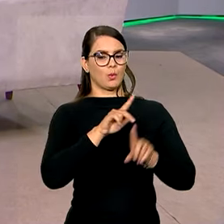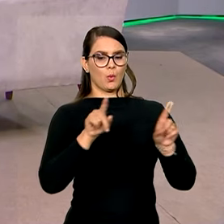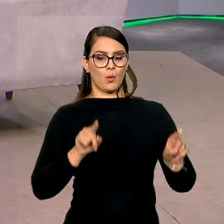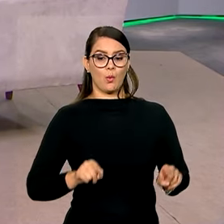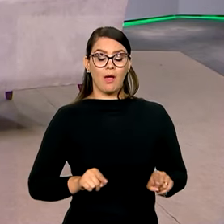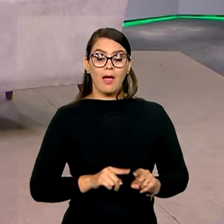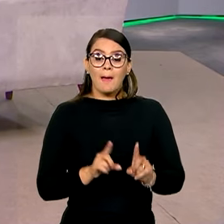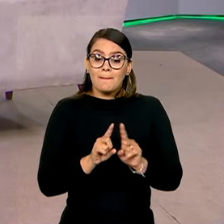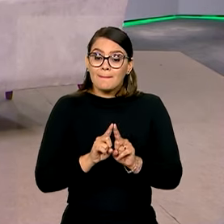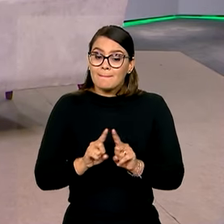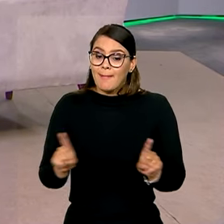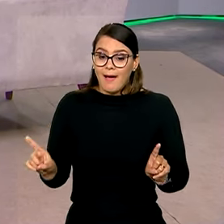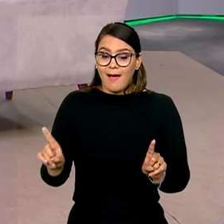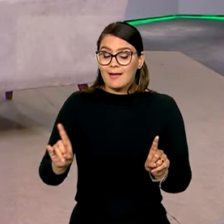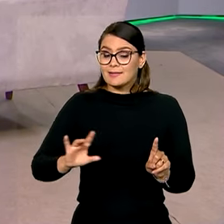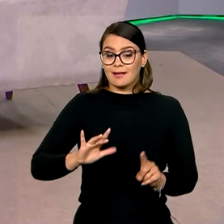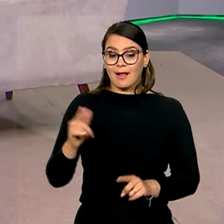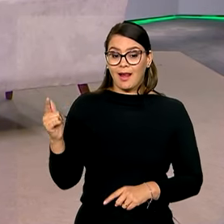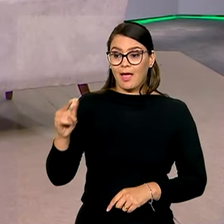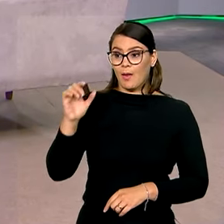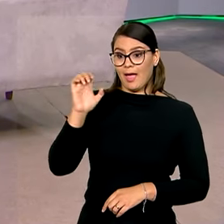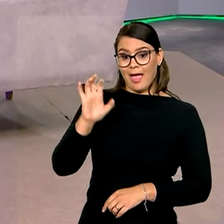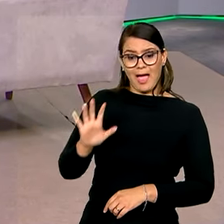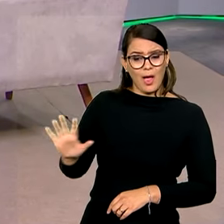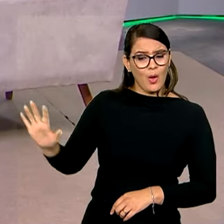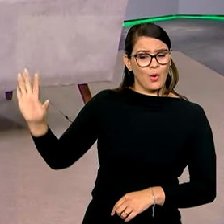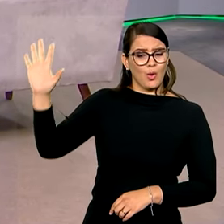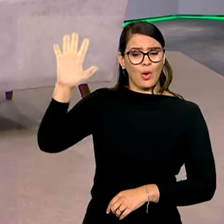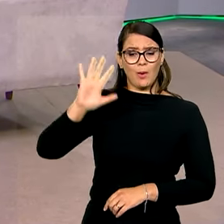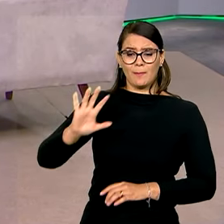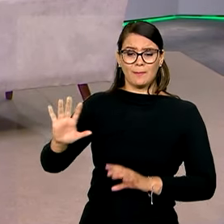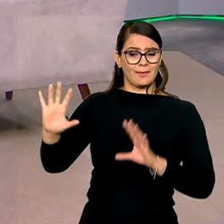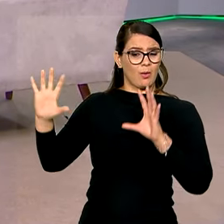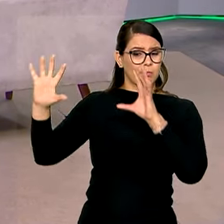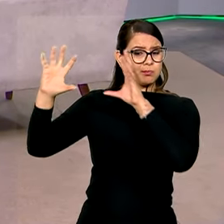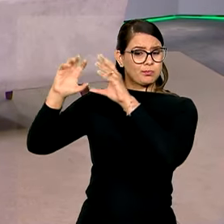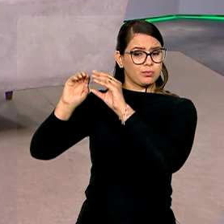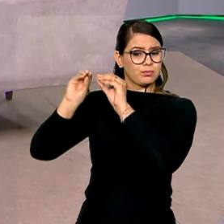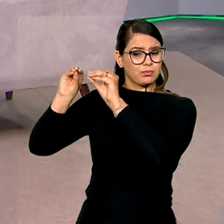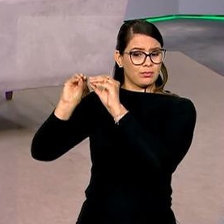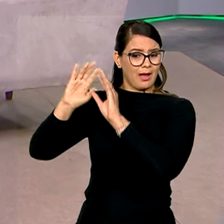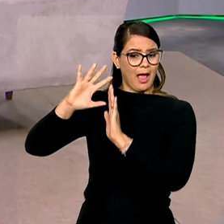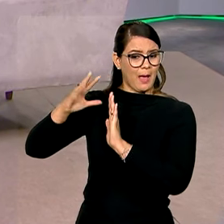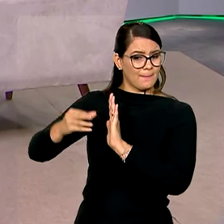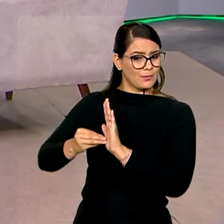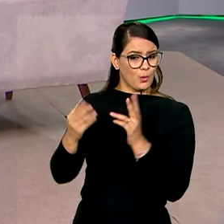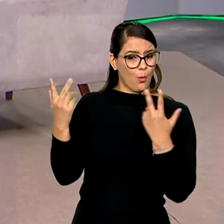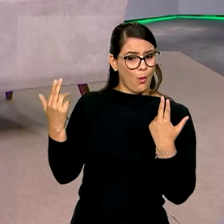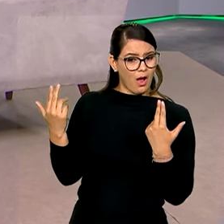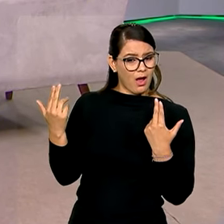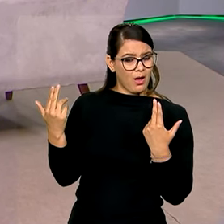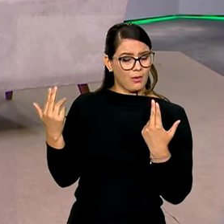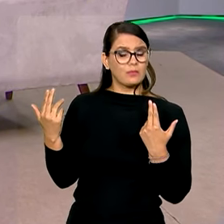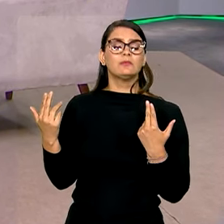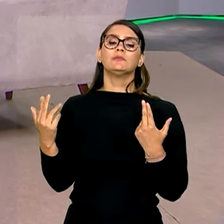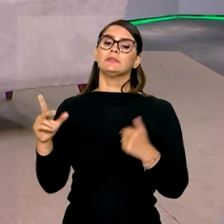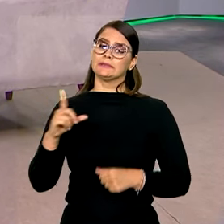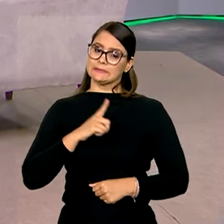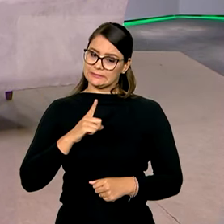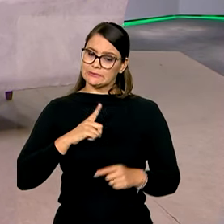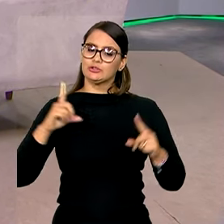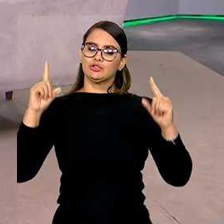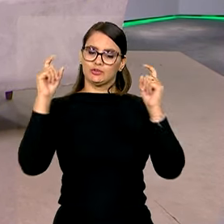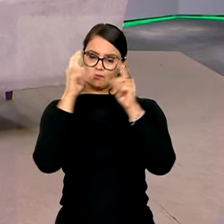Mas, obviamente, cabe aí a Europa Ocidental inteira dentro da Amazônia. Então, o que acontece? Realmente, existe uma